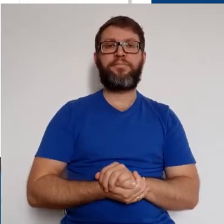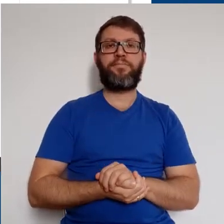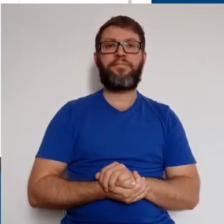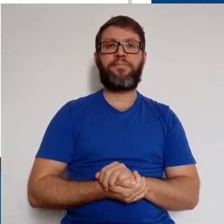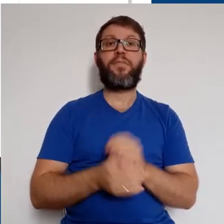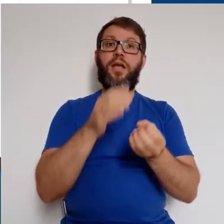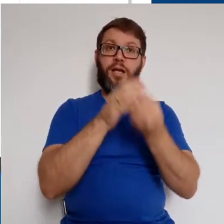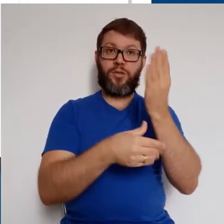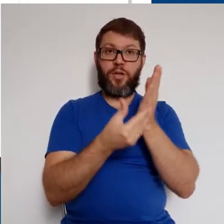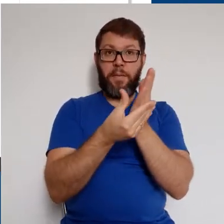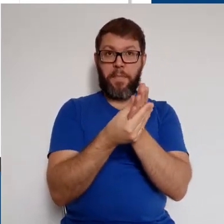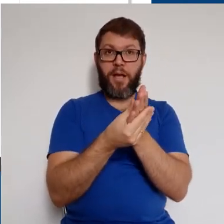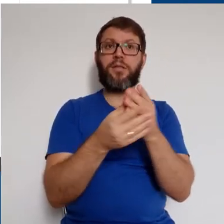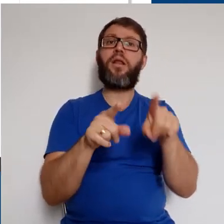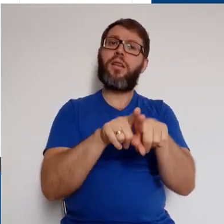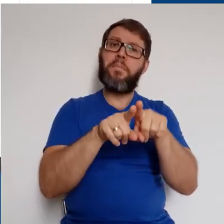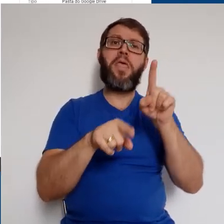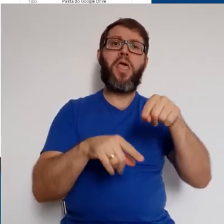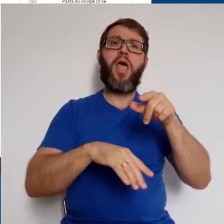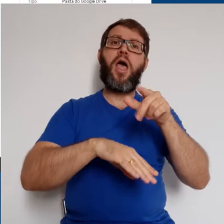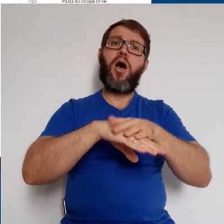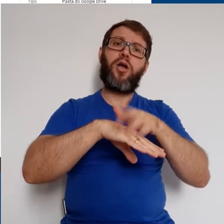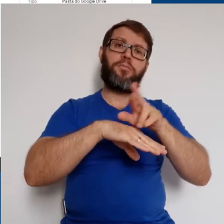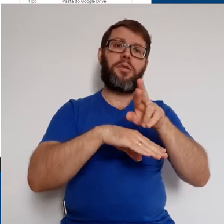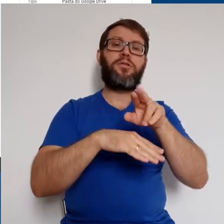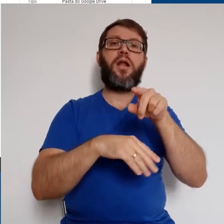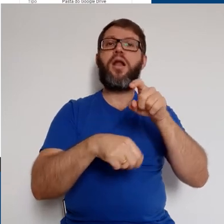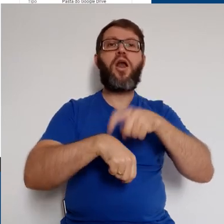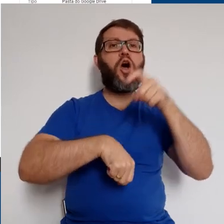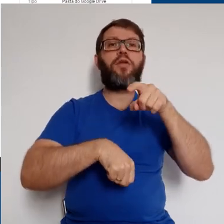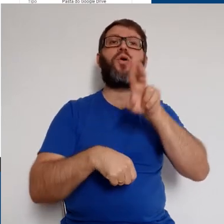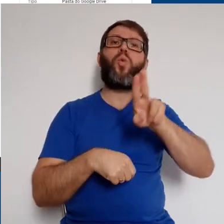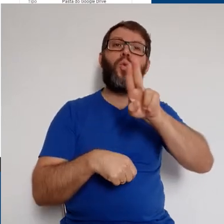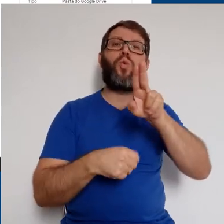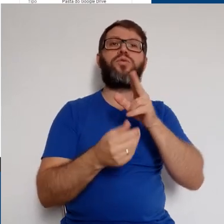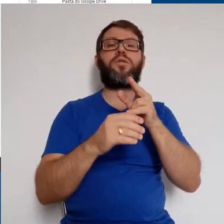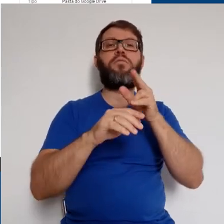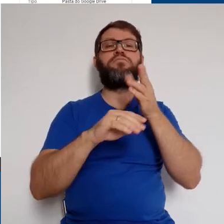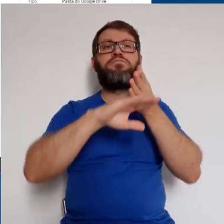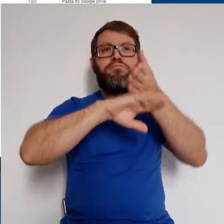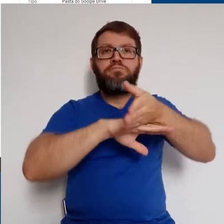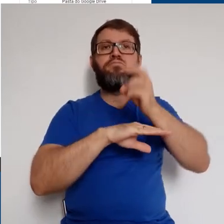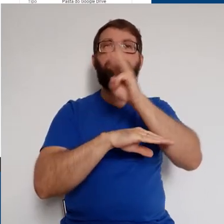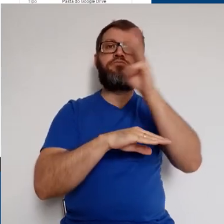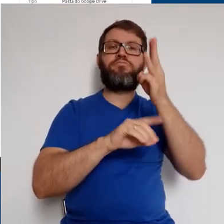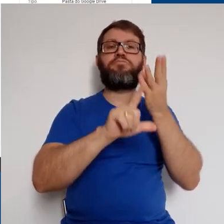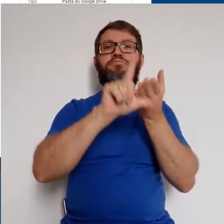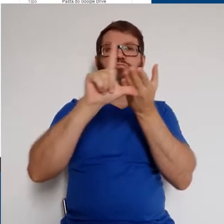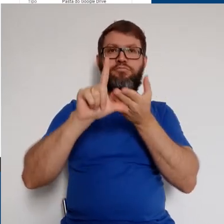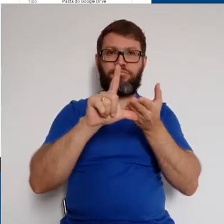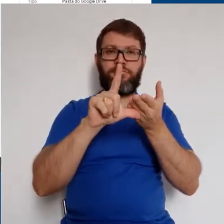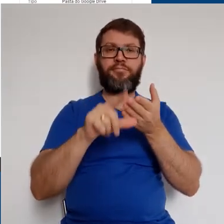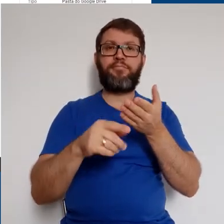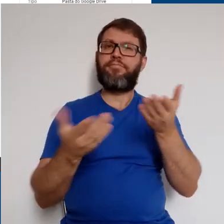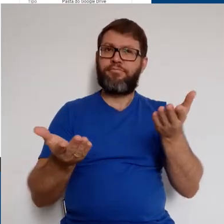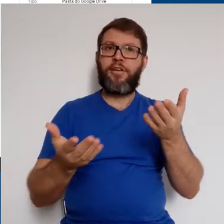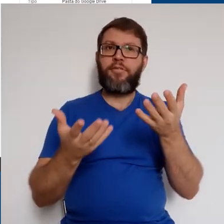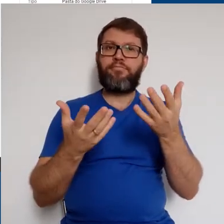aparecer na pasta do Classroom, que está no seu Google Drive. A criação dessa pasta também é automática assim que